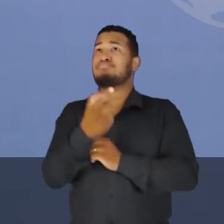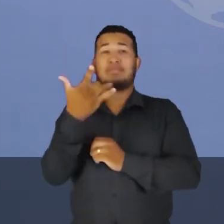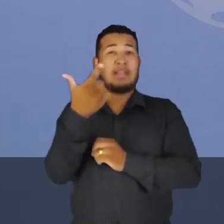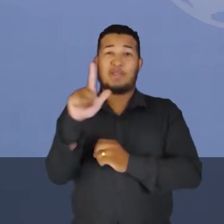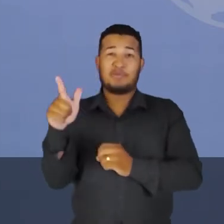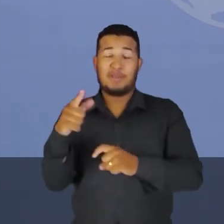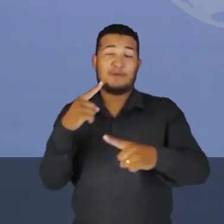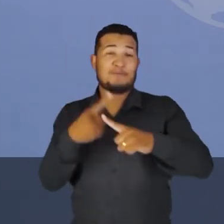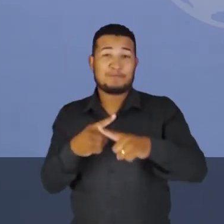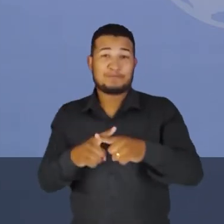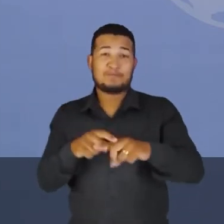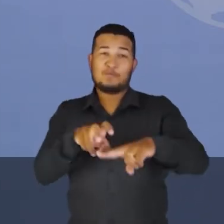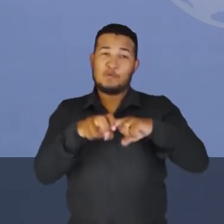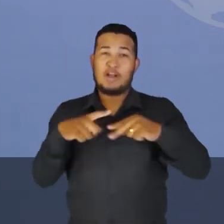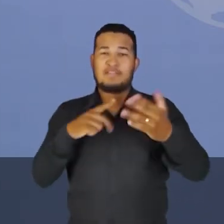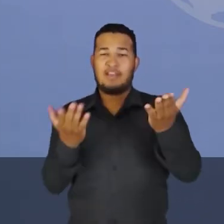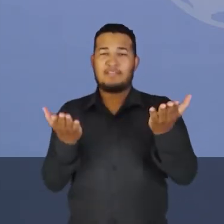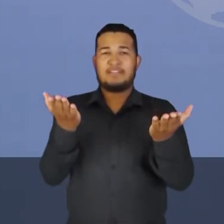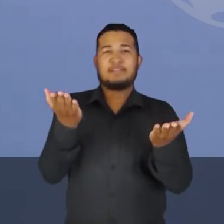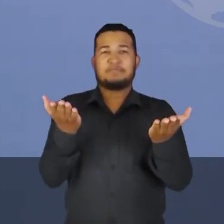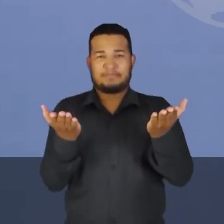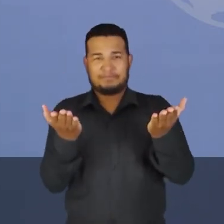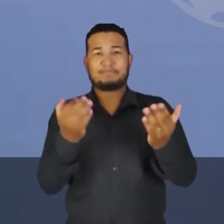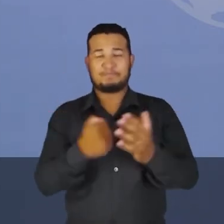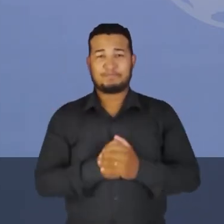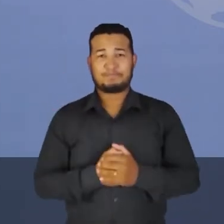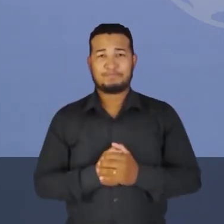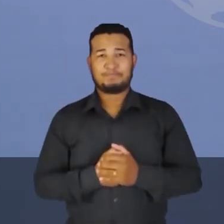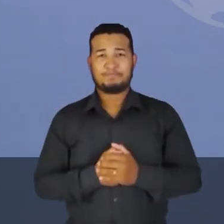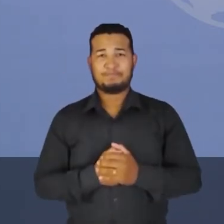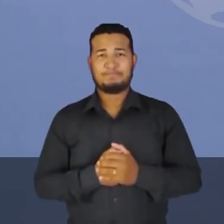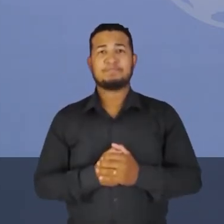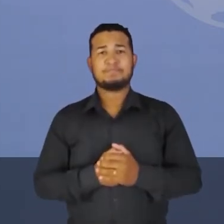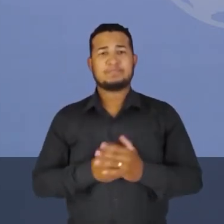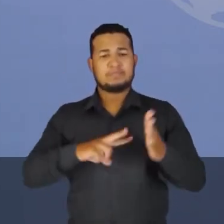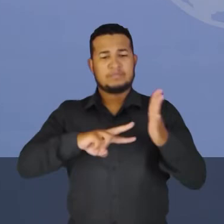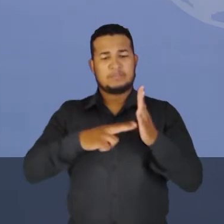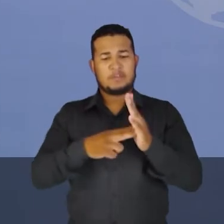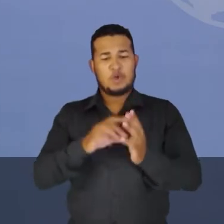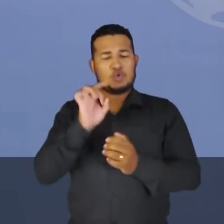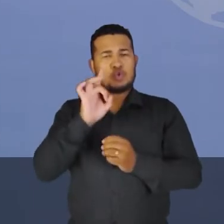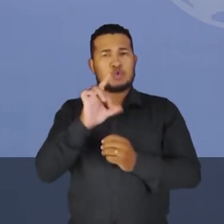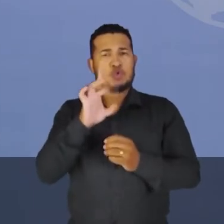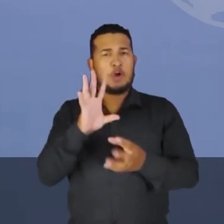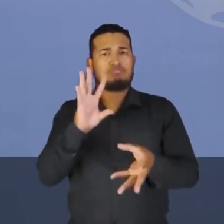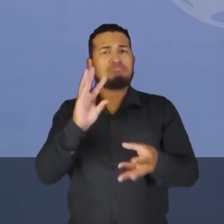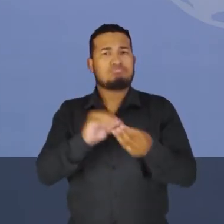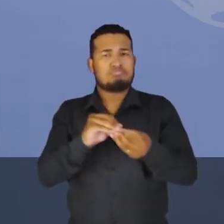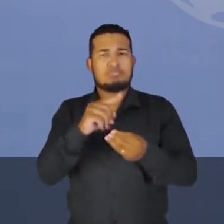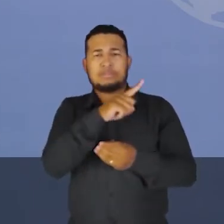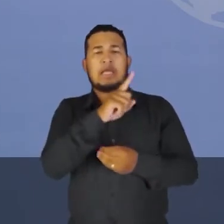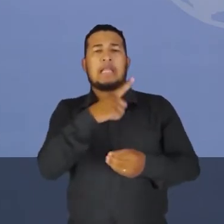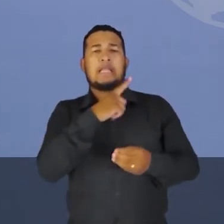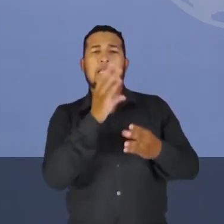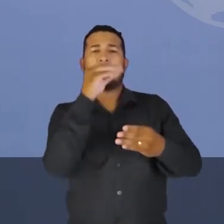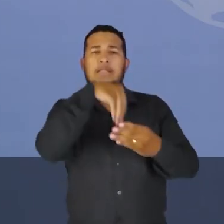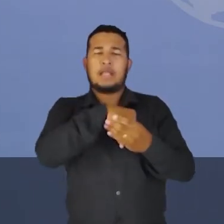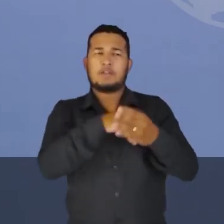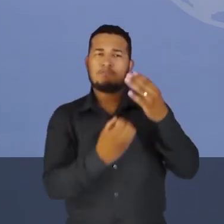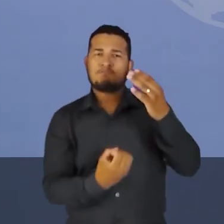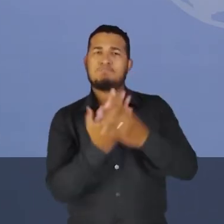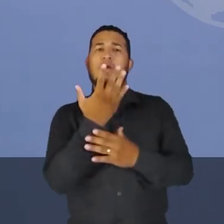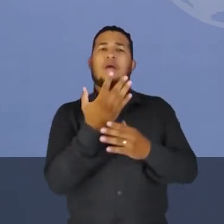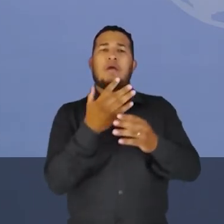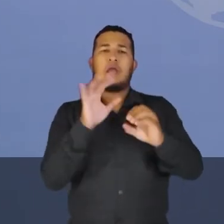Por quê? Porque estaria em equilíbrio. Bom, não é só o spin que é encarregado de criar